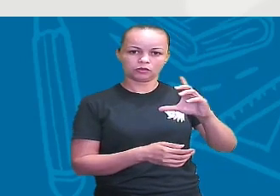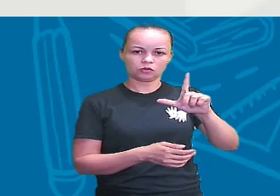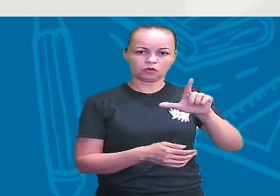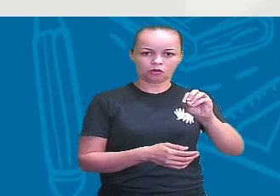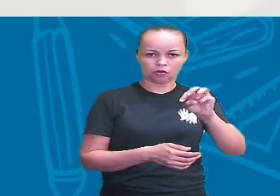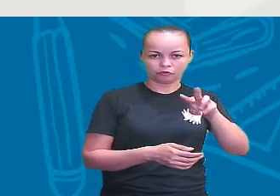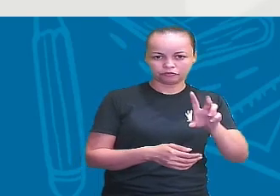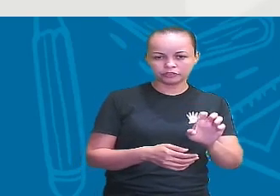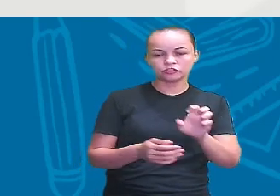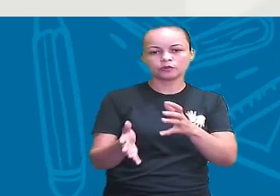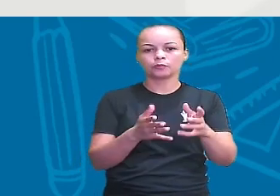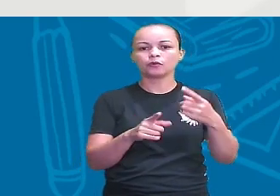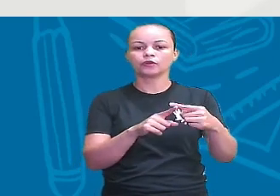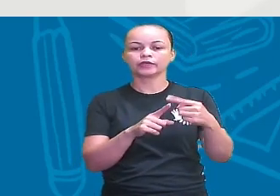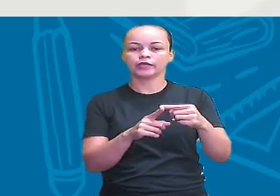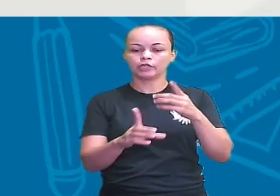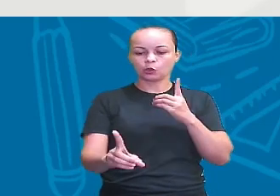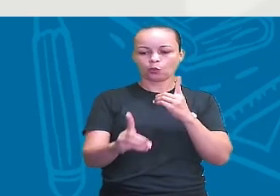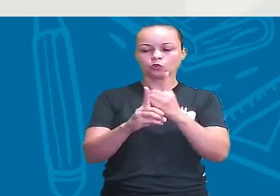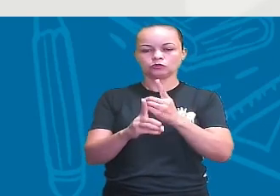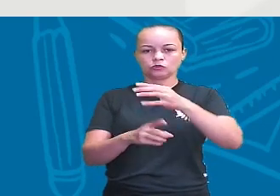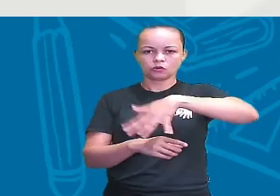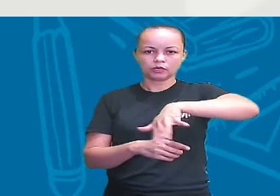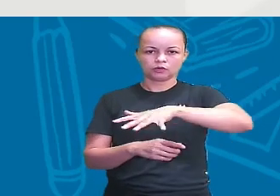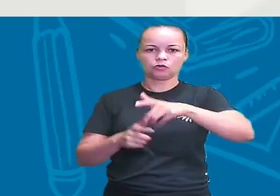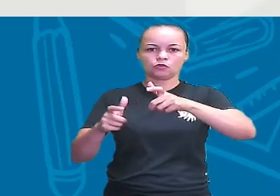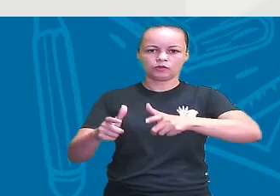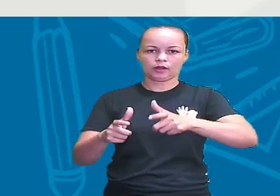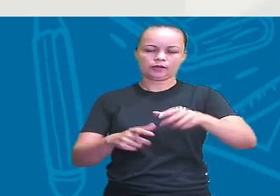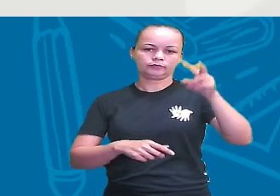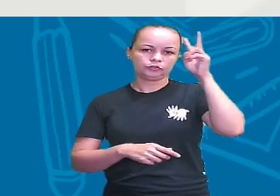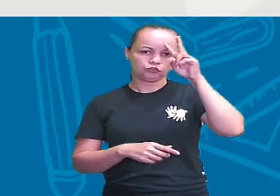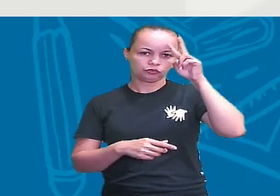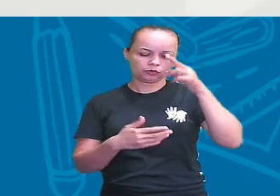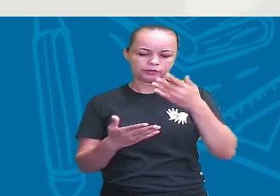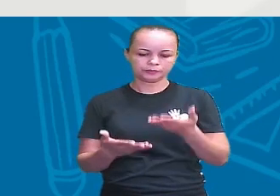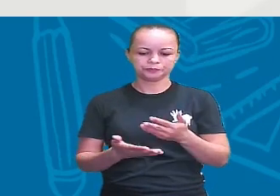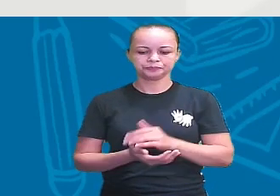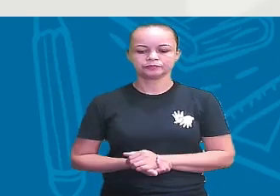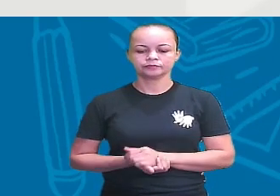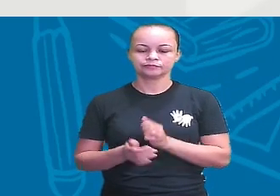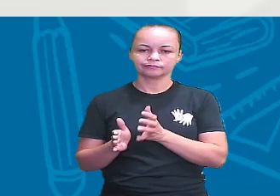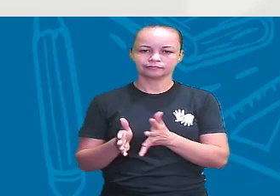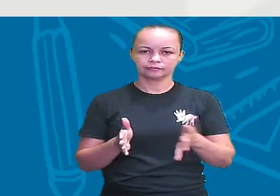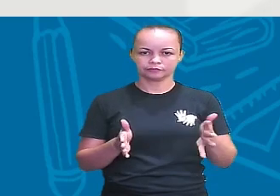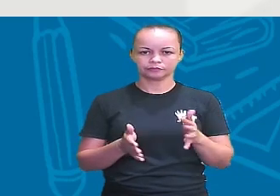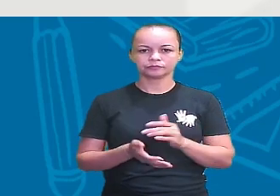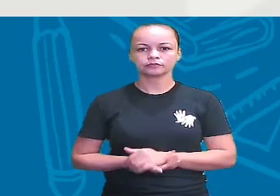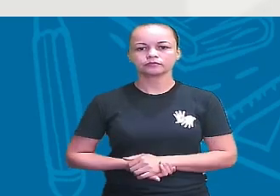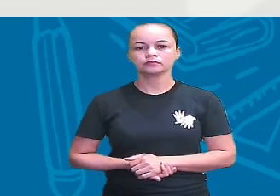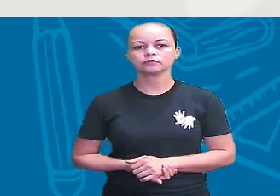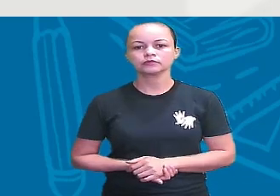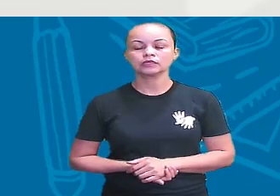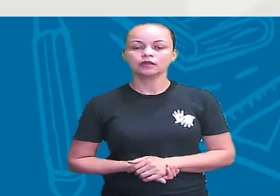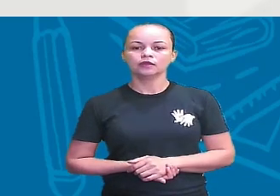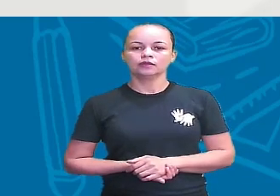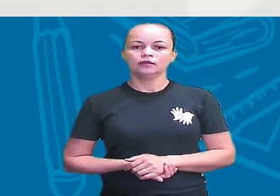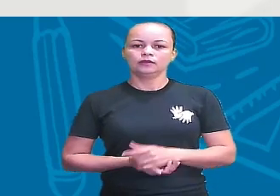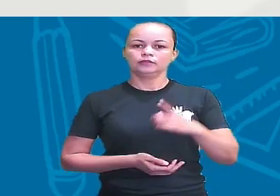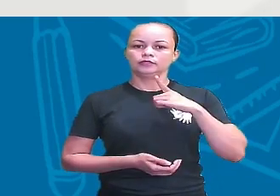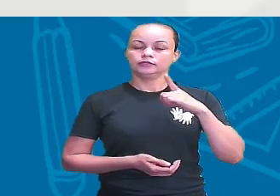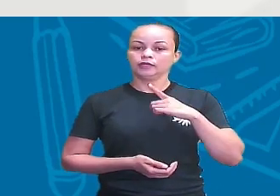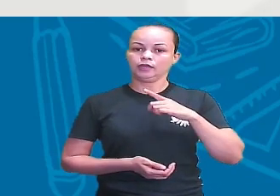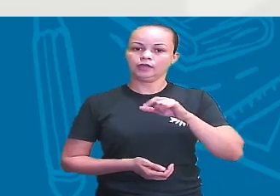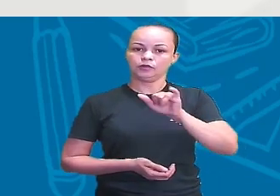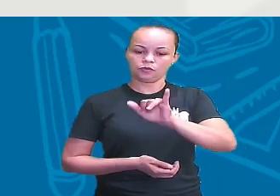aquele sítio arqueológico, certo? Vamos lá, vamos prosseguindo. E aí, a gente tem uma imagem, tá?